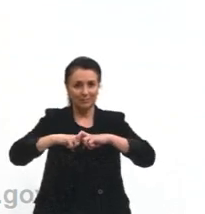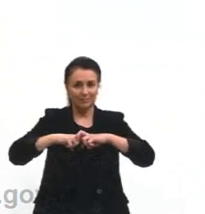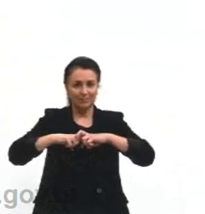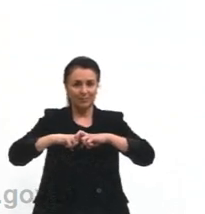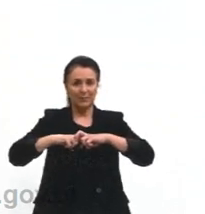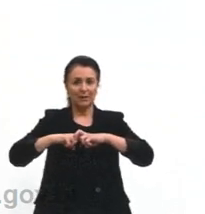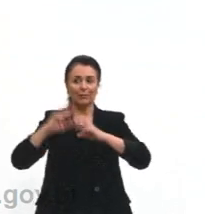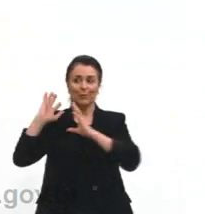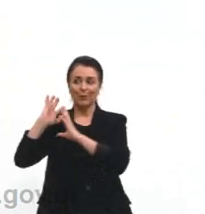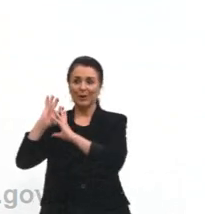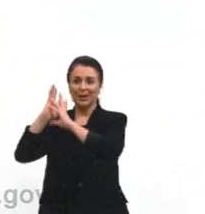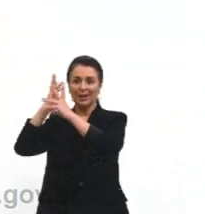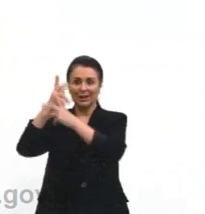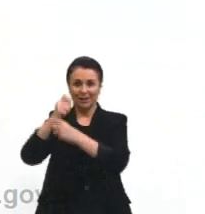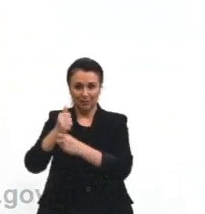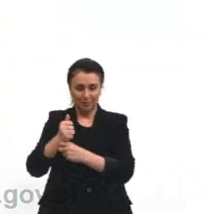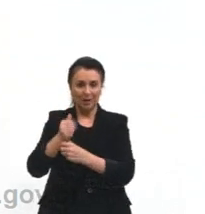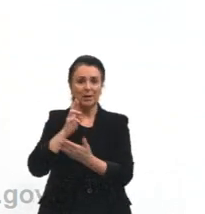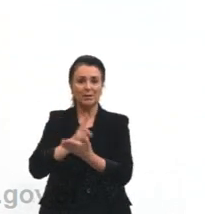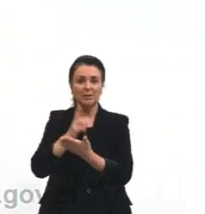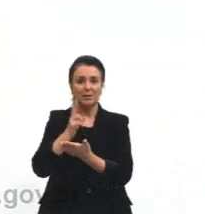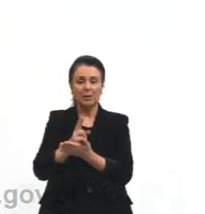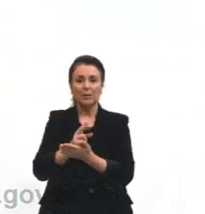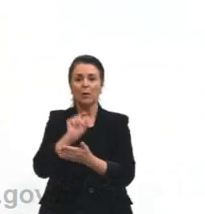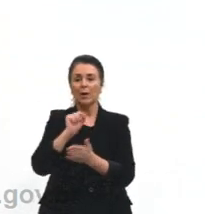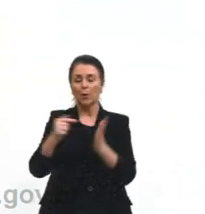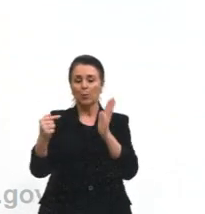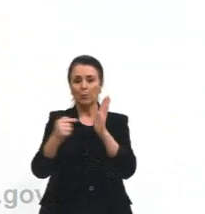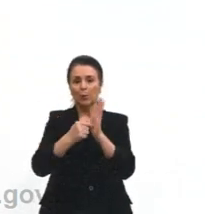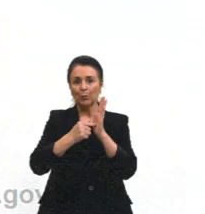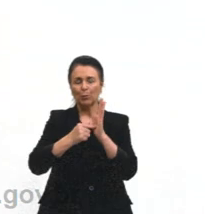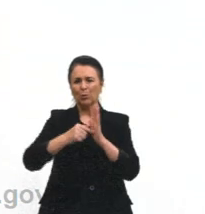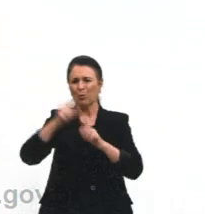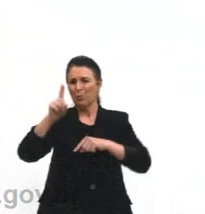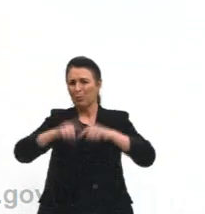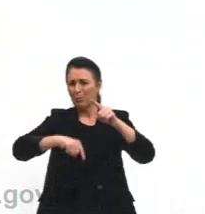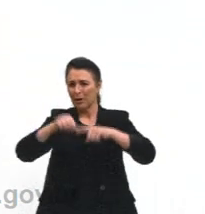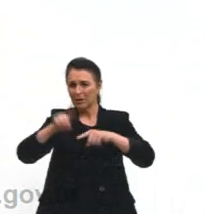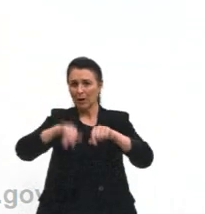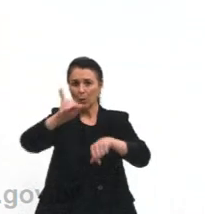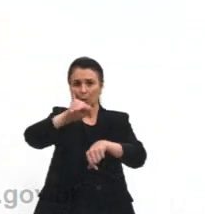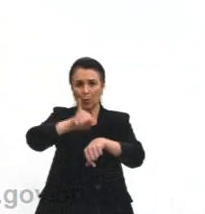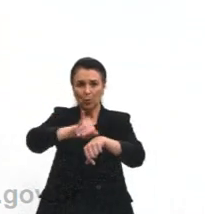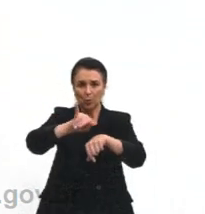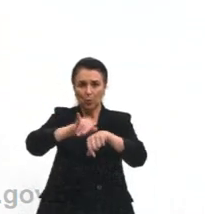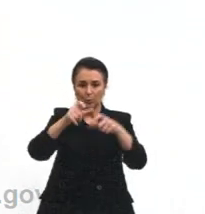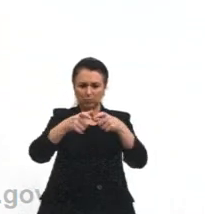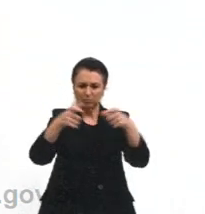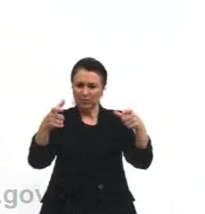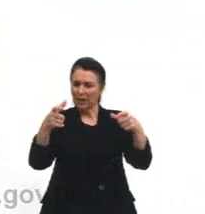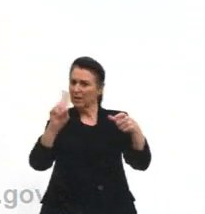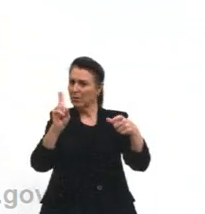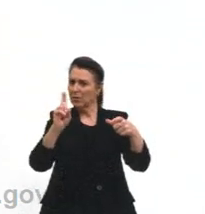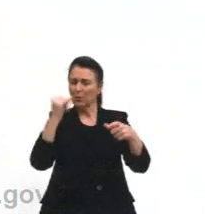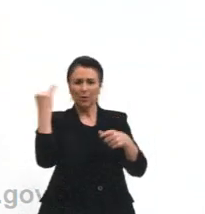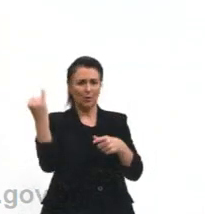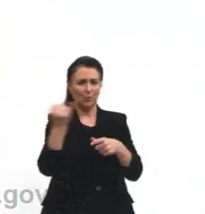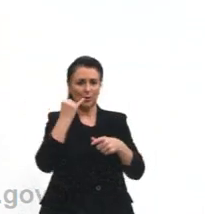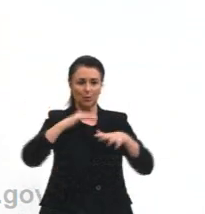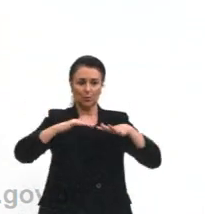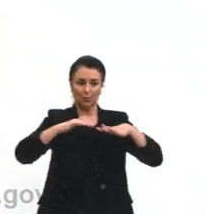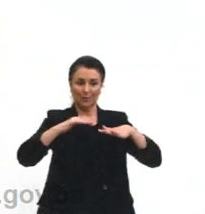constantemente, de ponto material. É um corpo cujas dimensões não são importantes no movimento quando